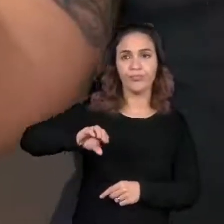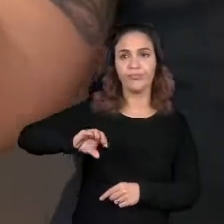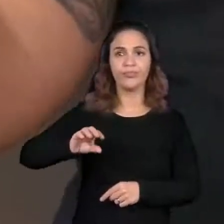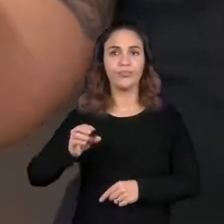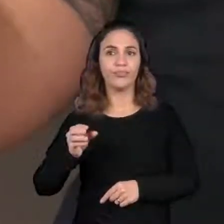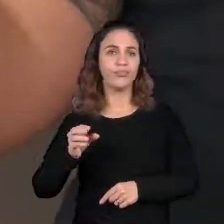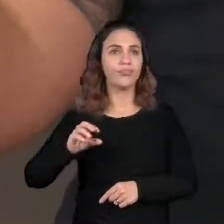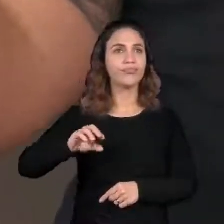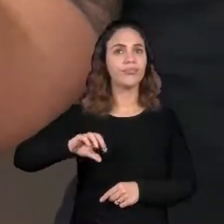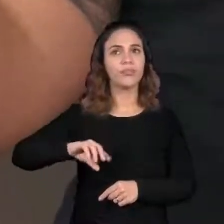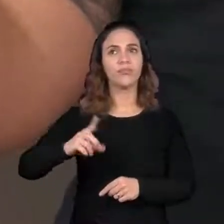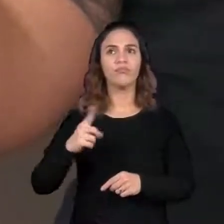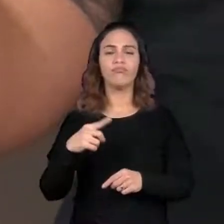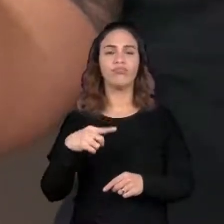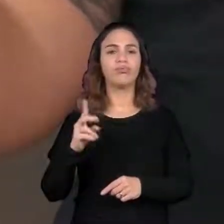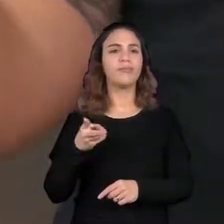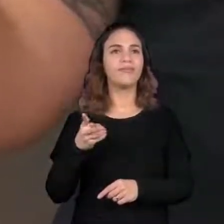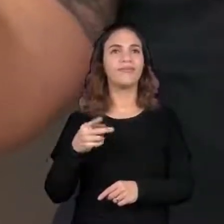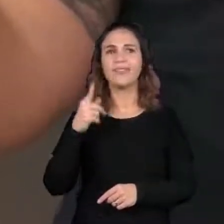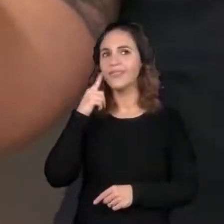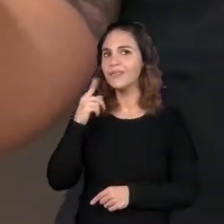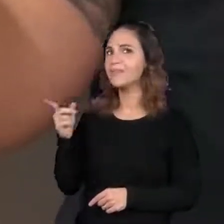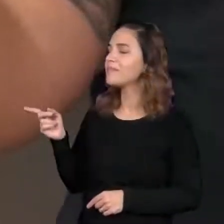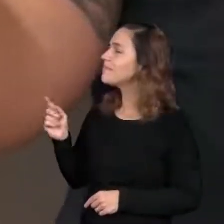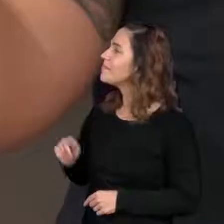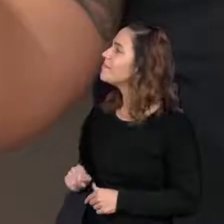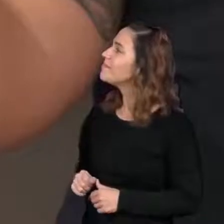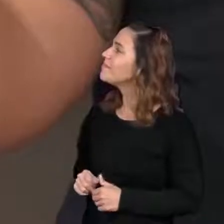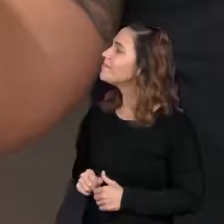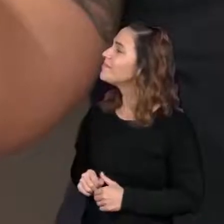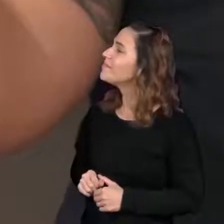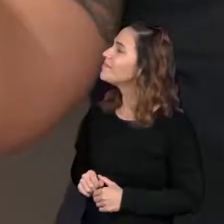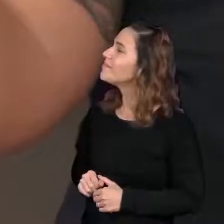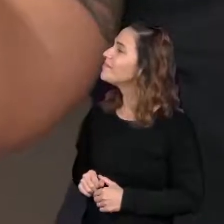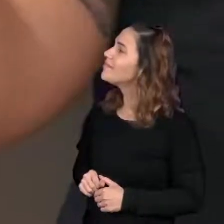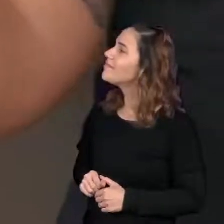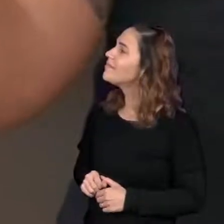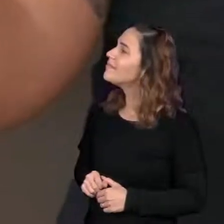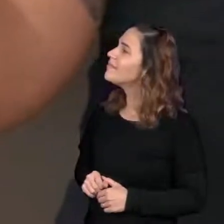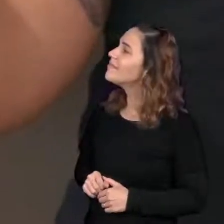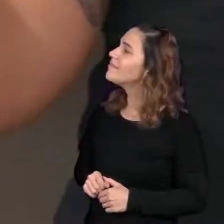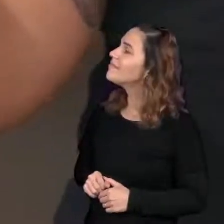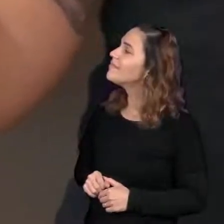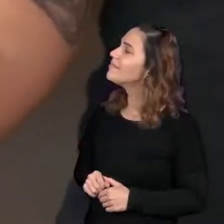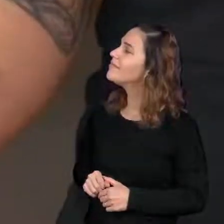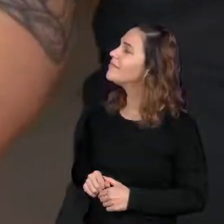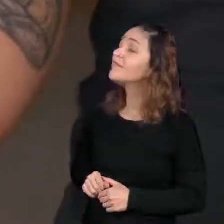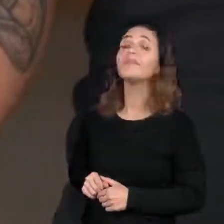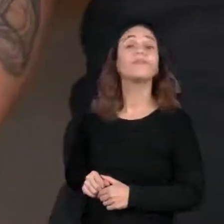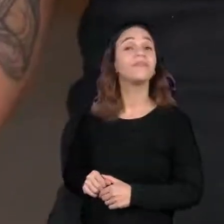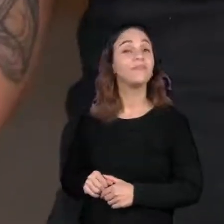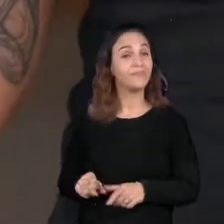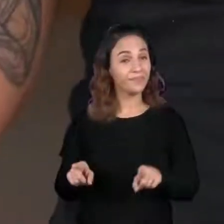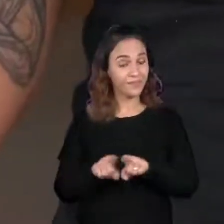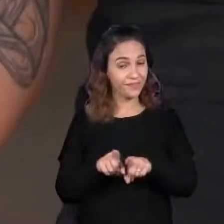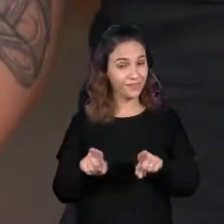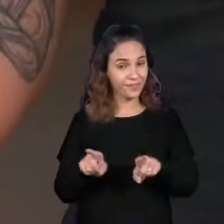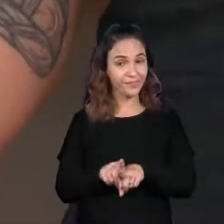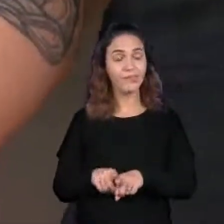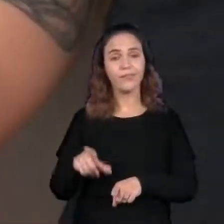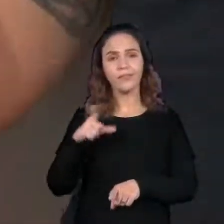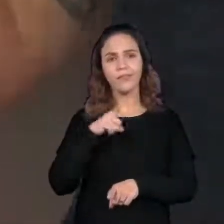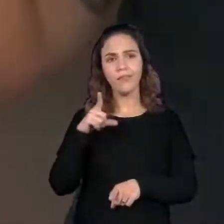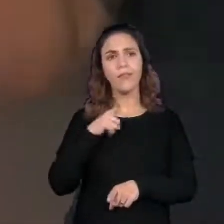mesmo lugar. Olha só. Está vendo? A gente também tem a bússola